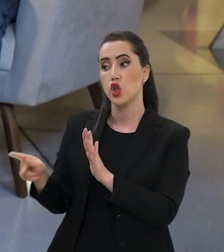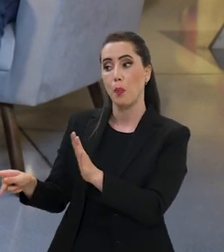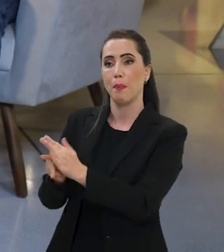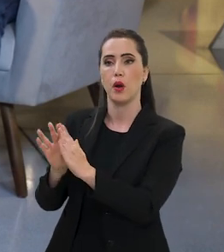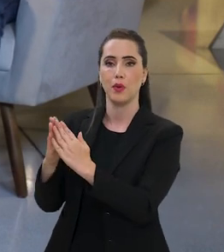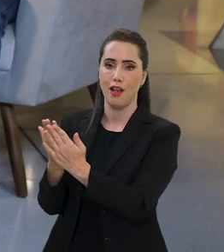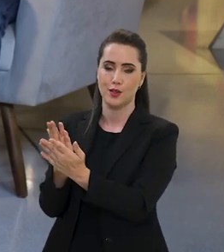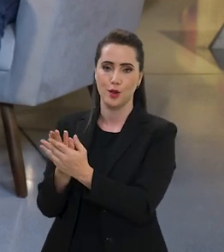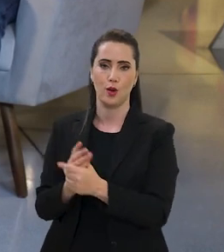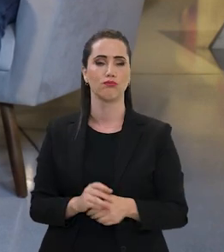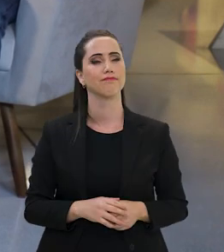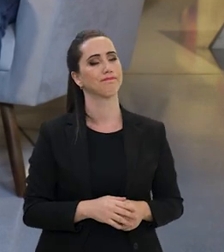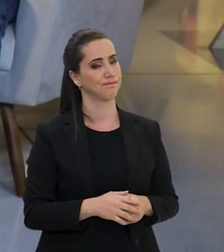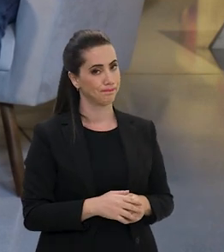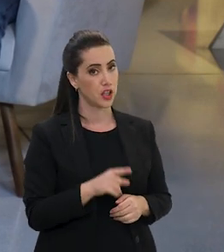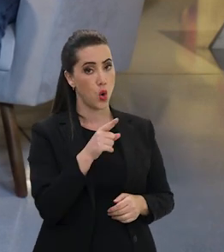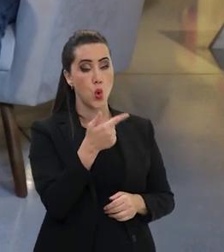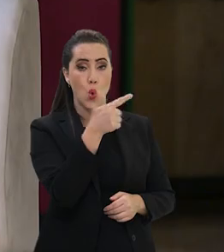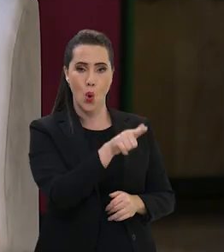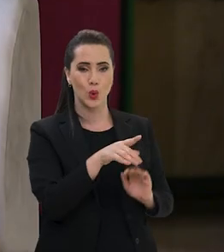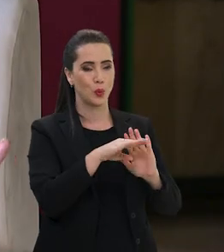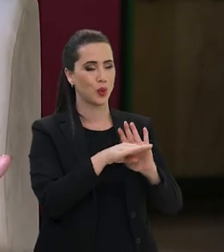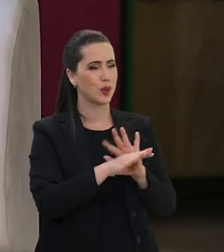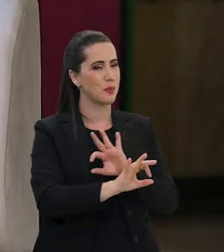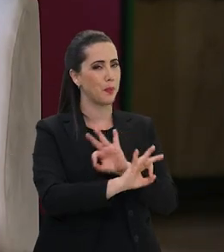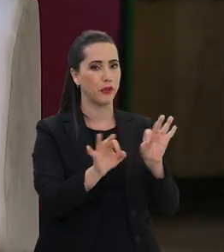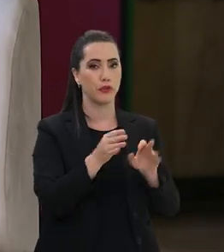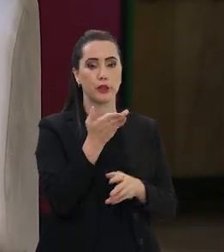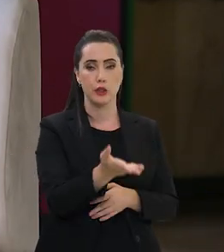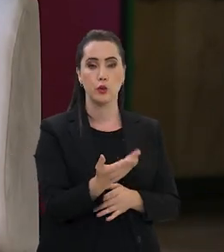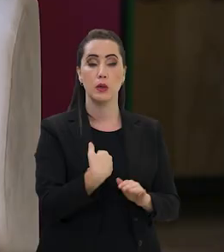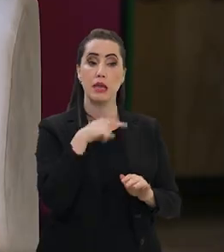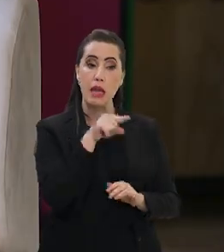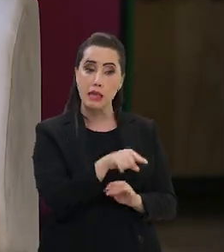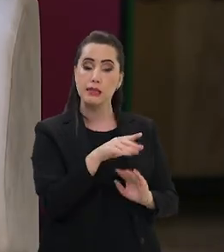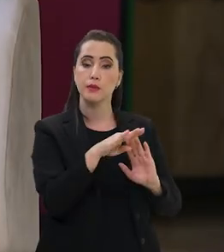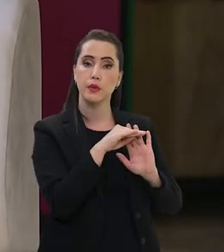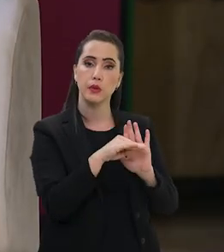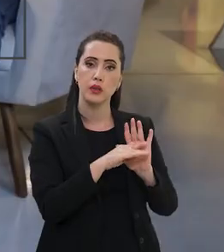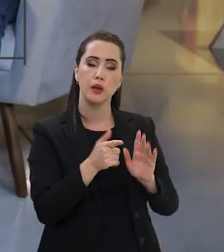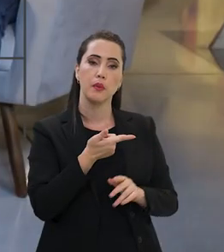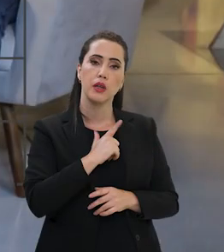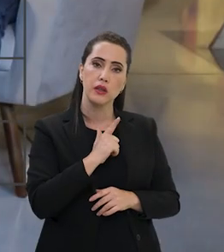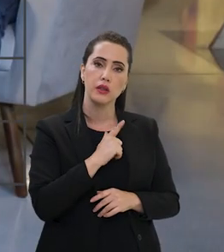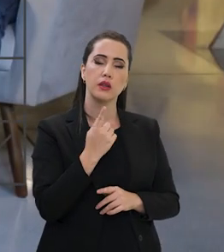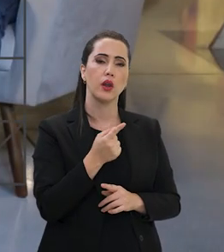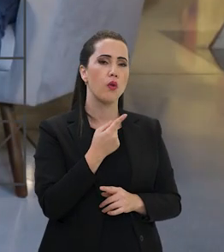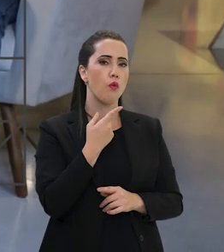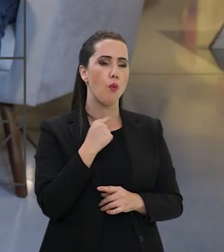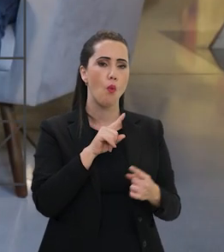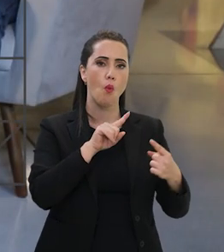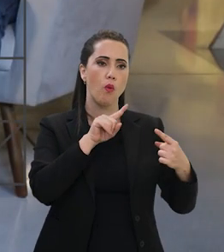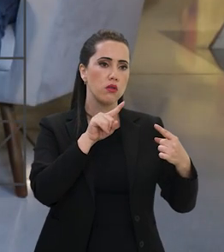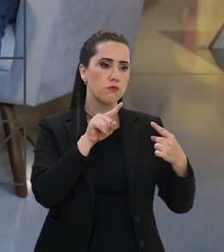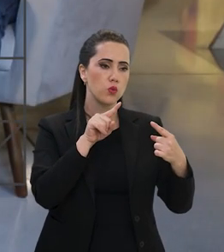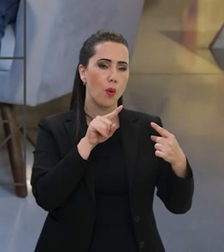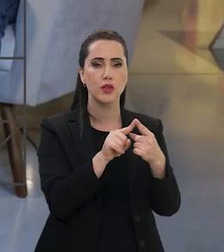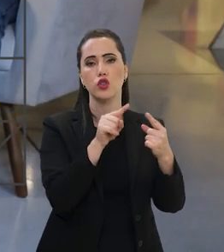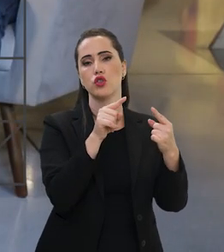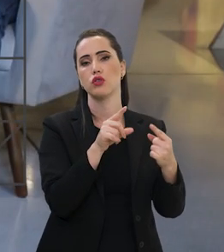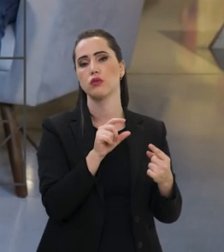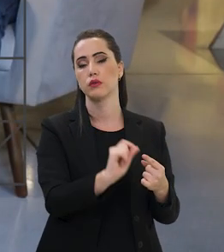Direto na Escola? Pois é, outro programa apaixonante. O programa Dinheiro Direto na Escola, ele tem uma vocação de